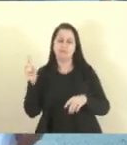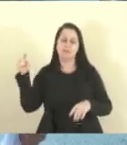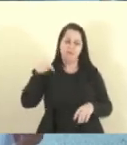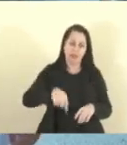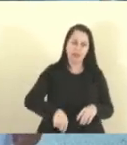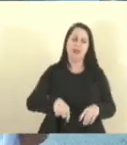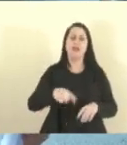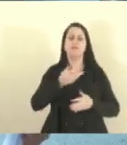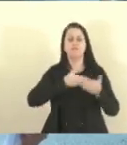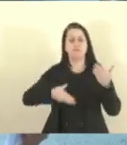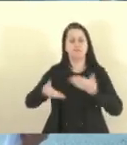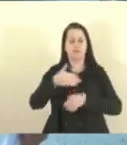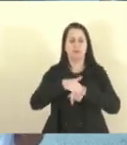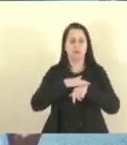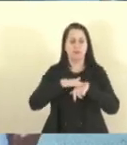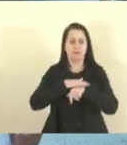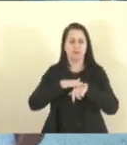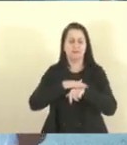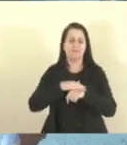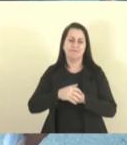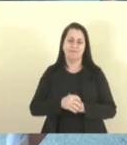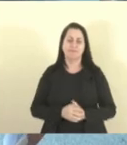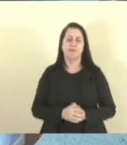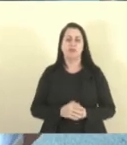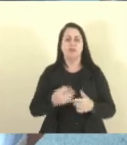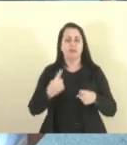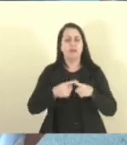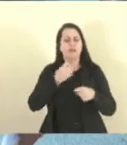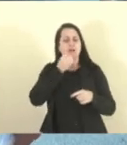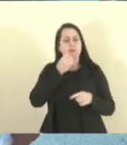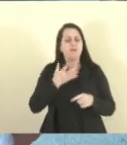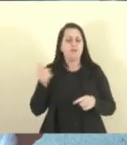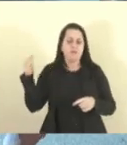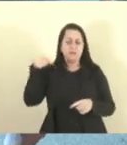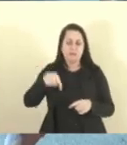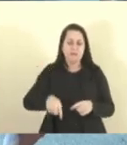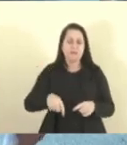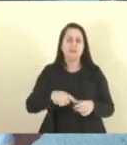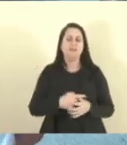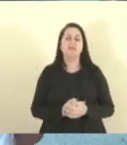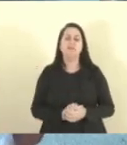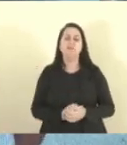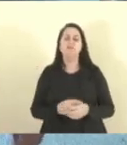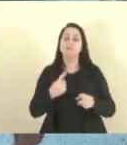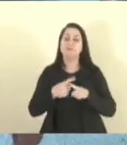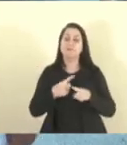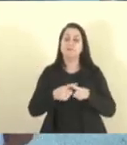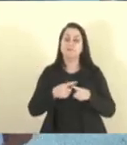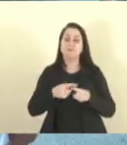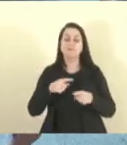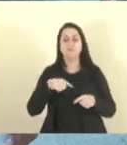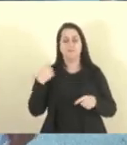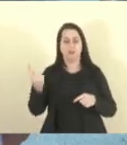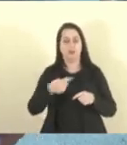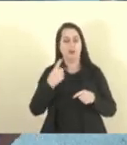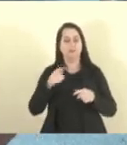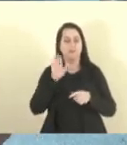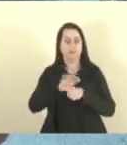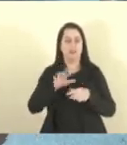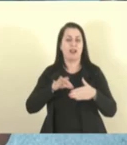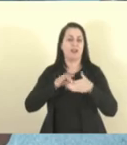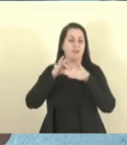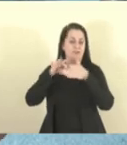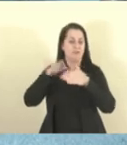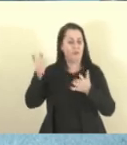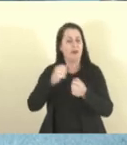passadinha aqui, entendeu, japonês? Vem cá, porque é bom você vir cá, porque foi daqui que nós levamos você para lá. Um grande abraço,